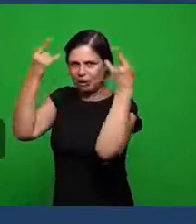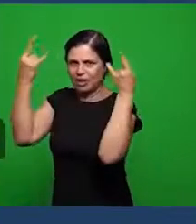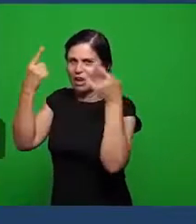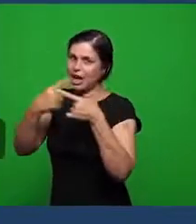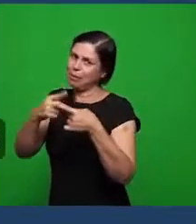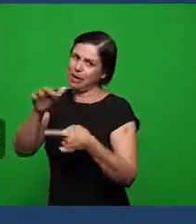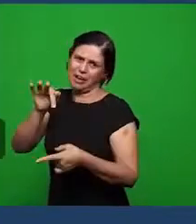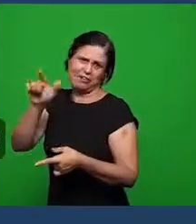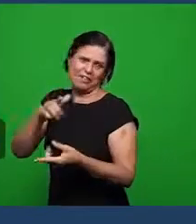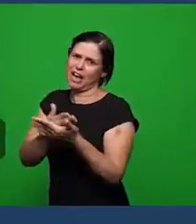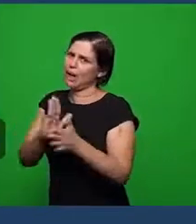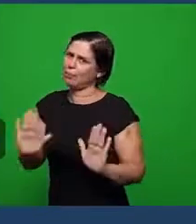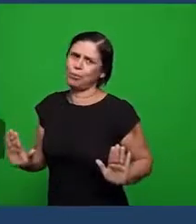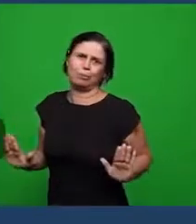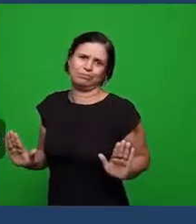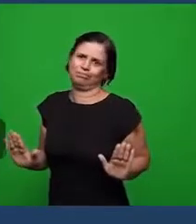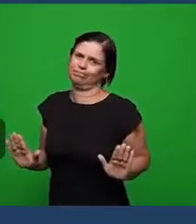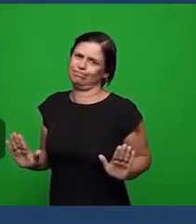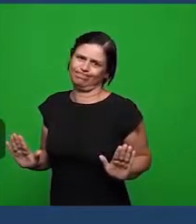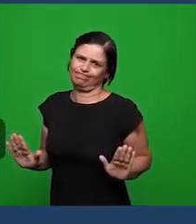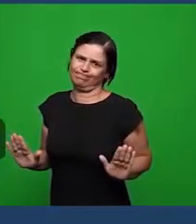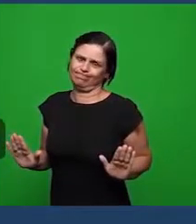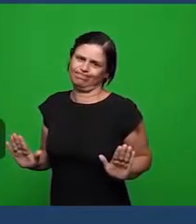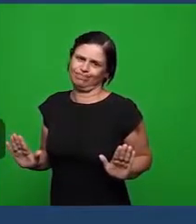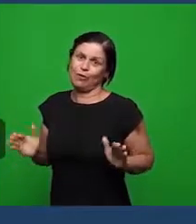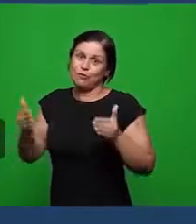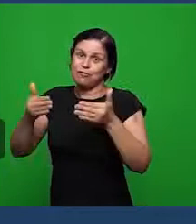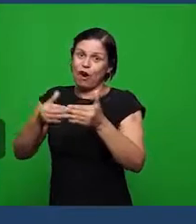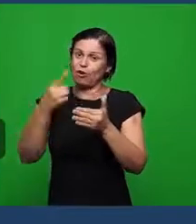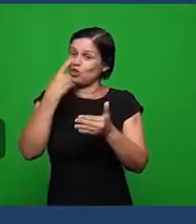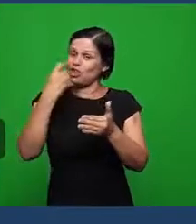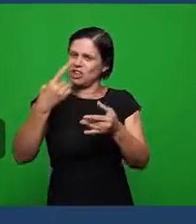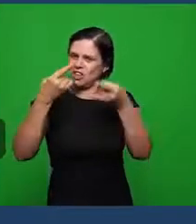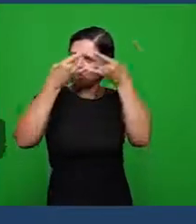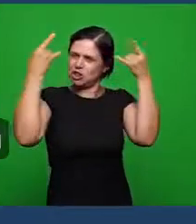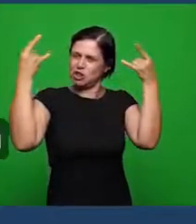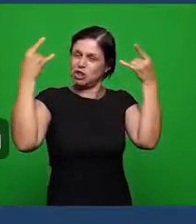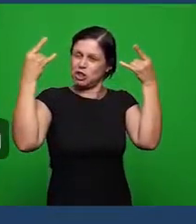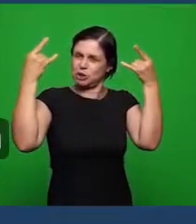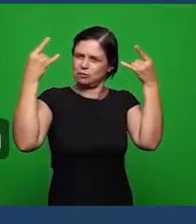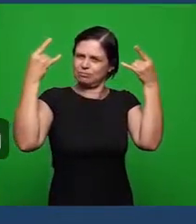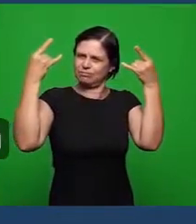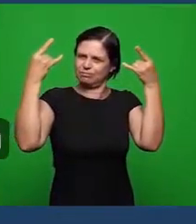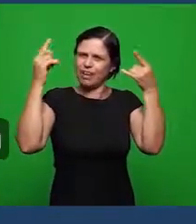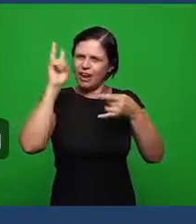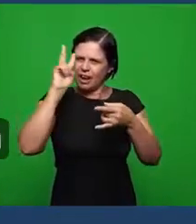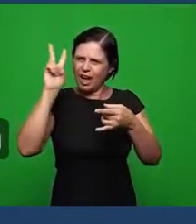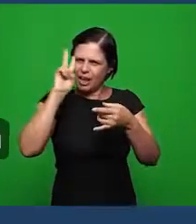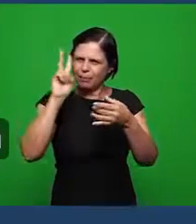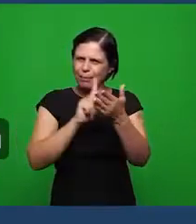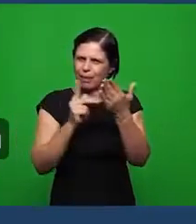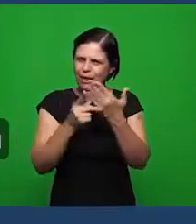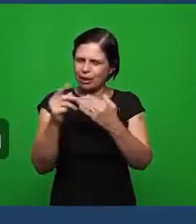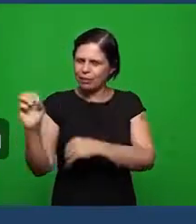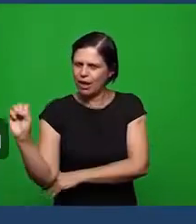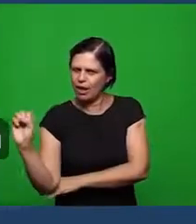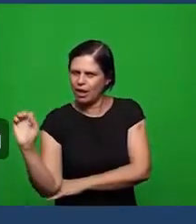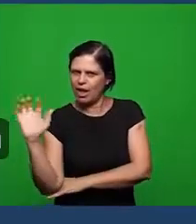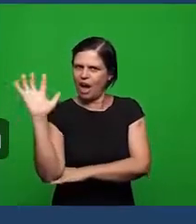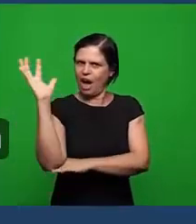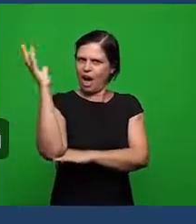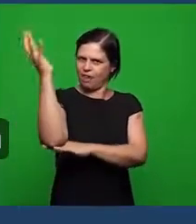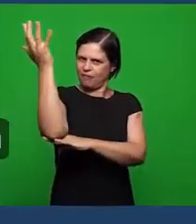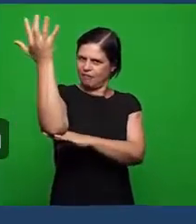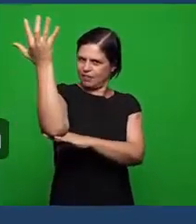a semente morreu e cria uma árvore é aquilo que a vida exterior é a